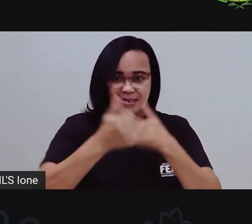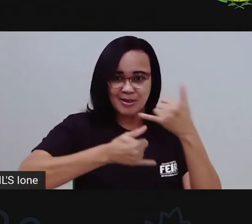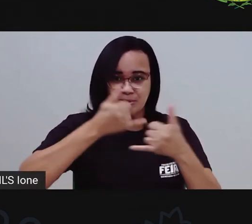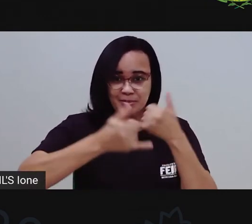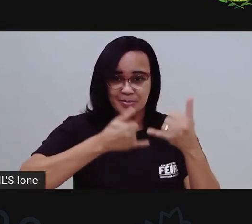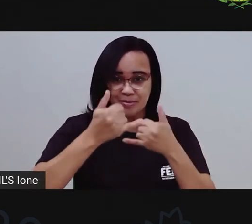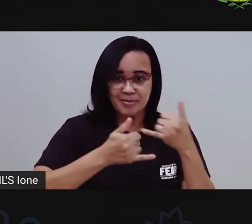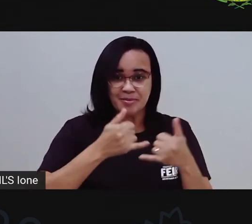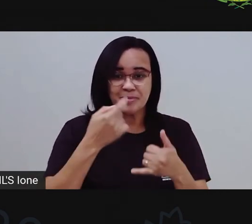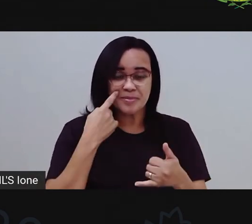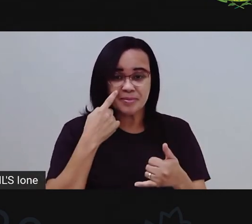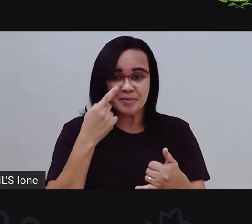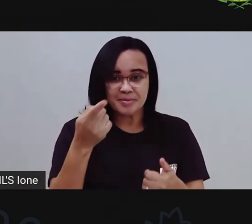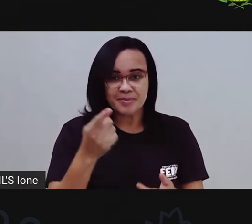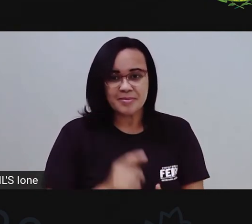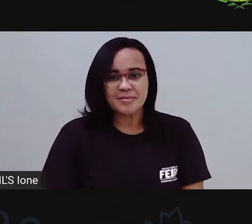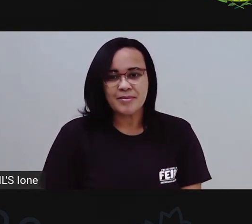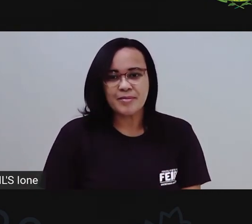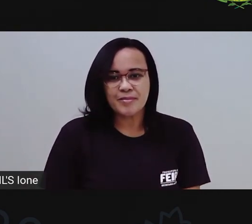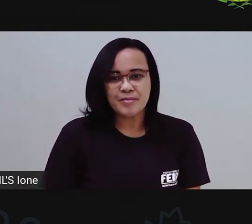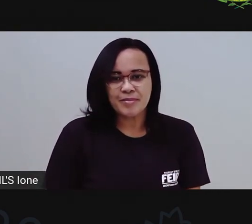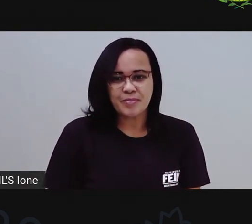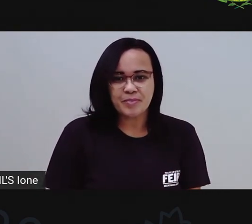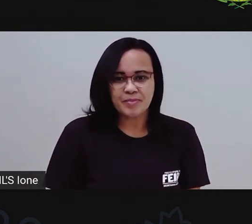Né? Cadê? Cadê? Aqui.